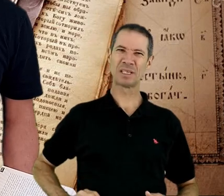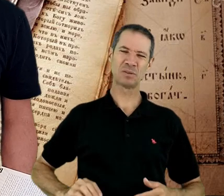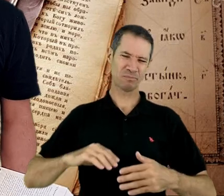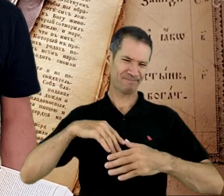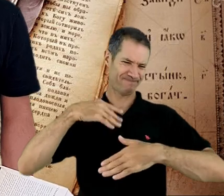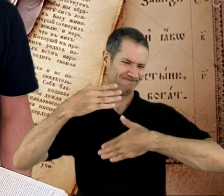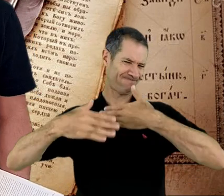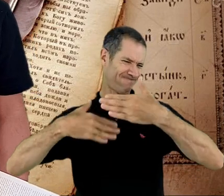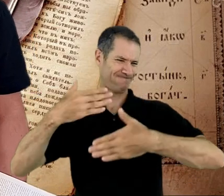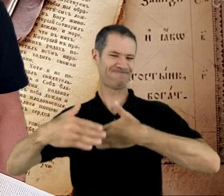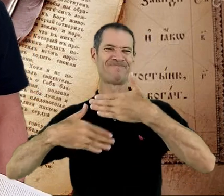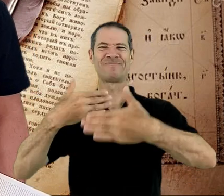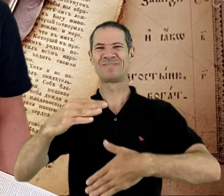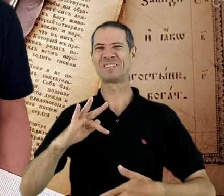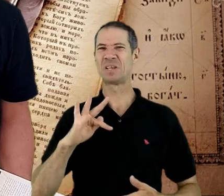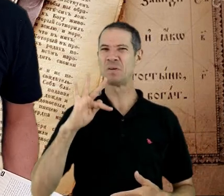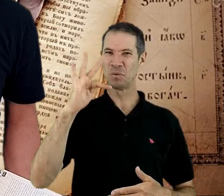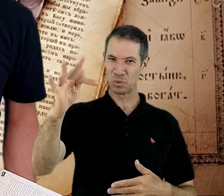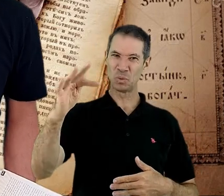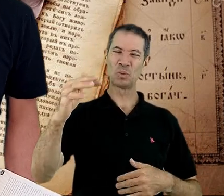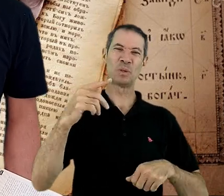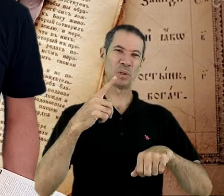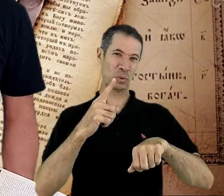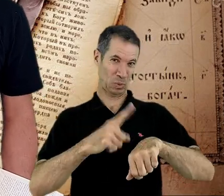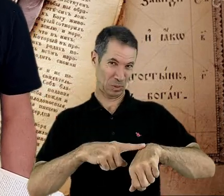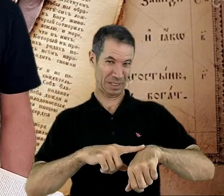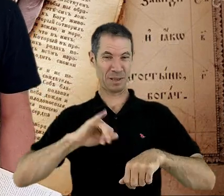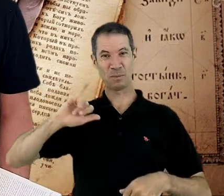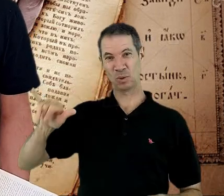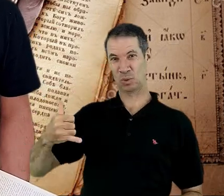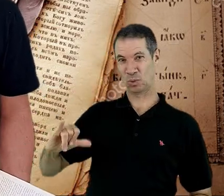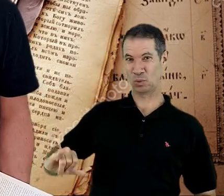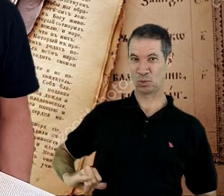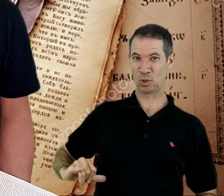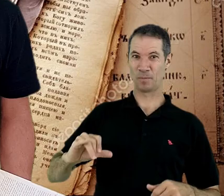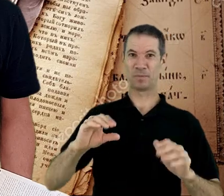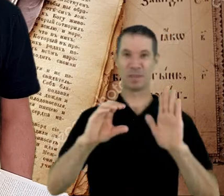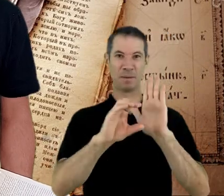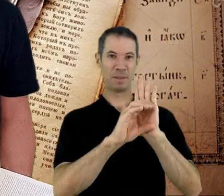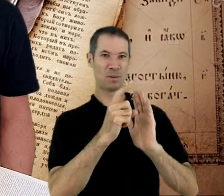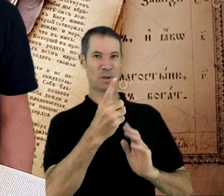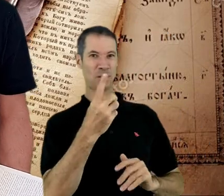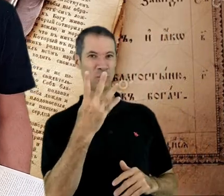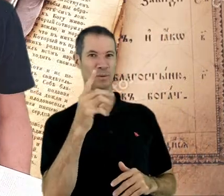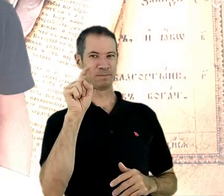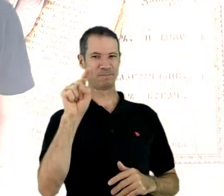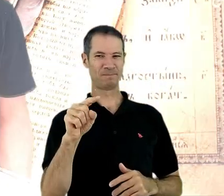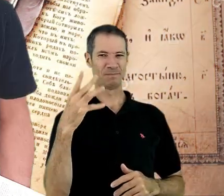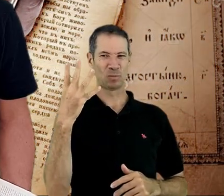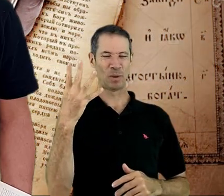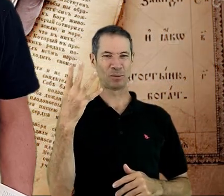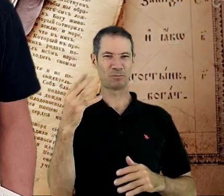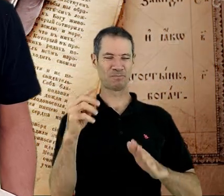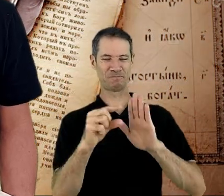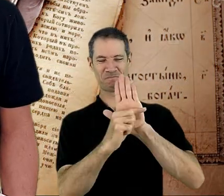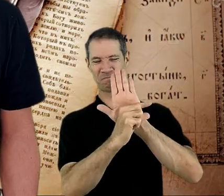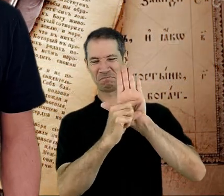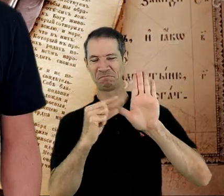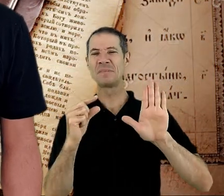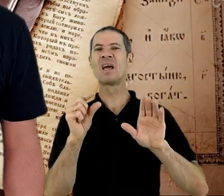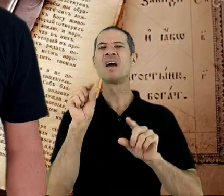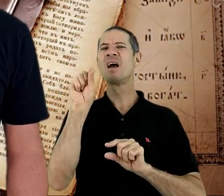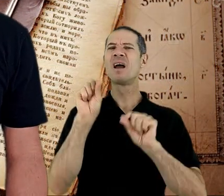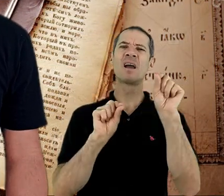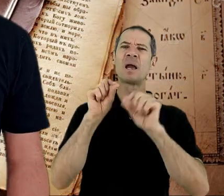frente do seu tempo. Jó capítulo 14, verso 4. Nós encontramos quem